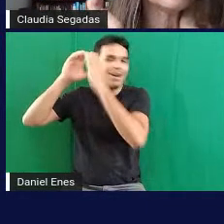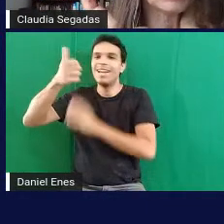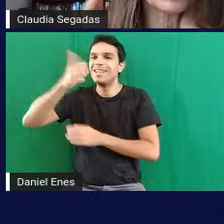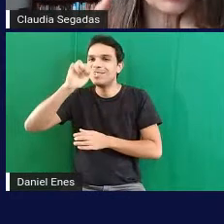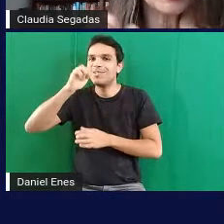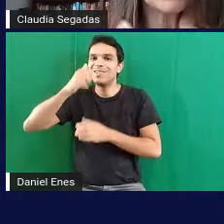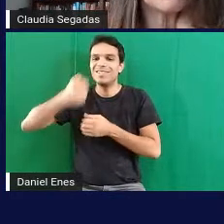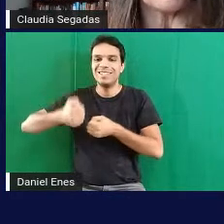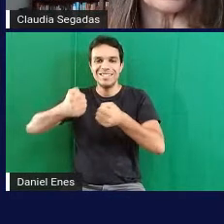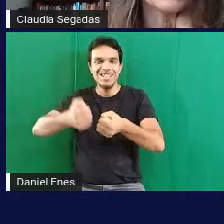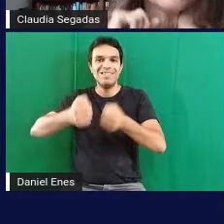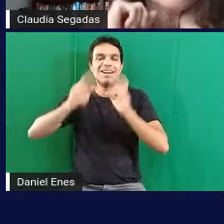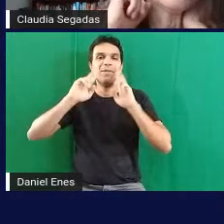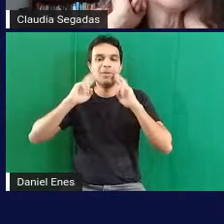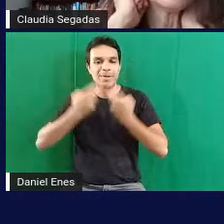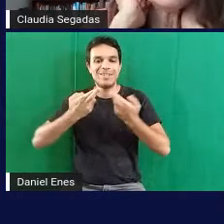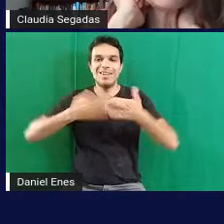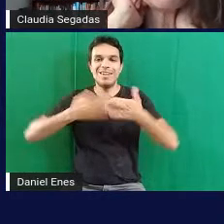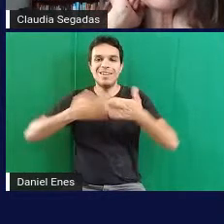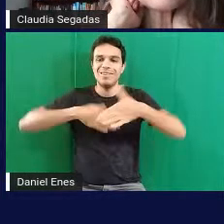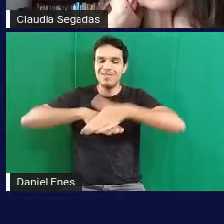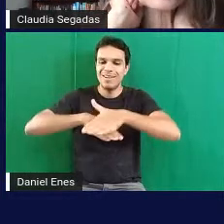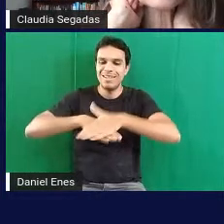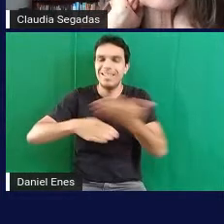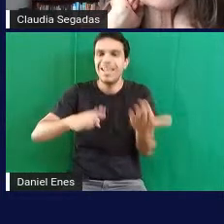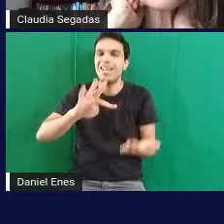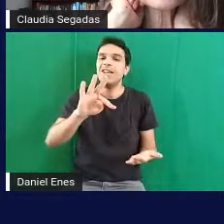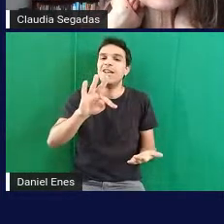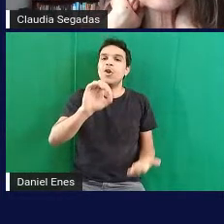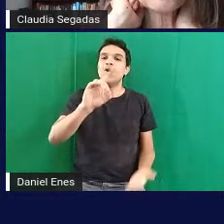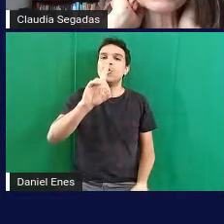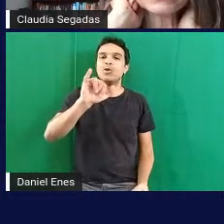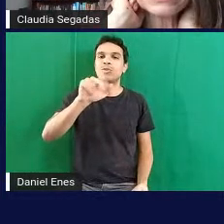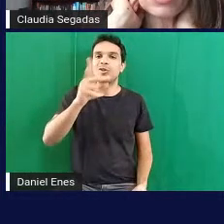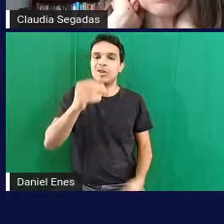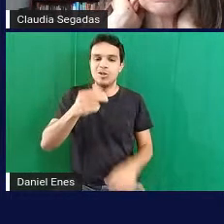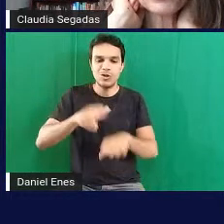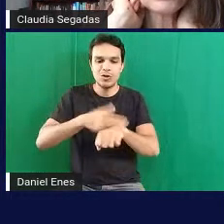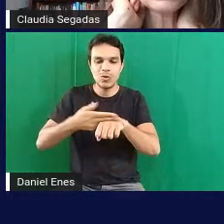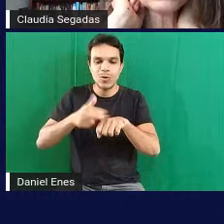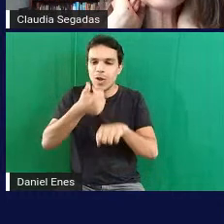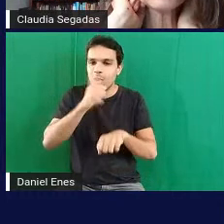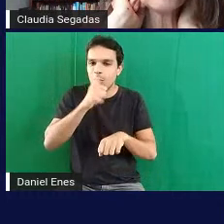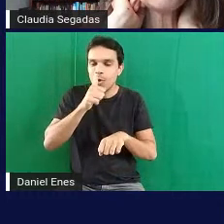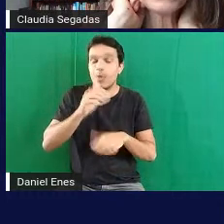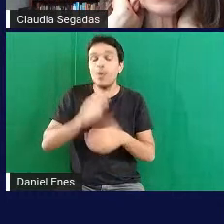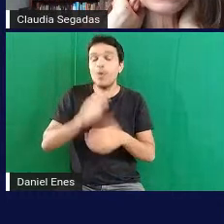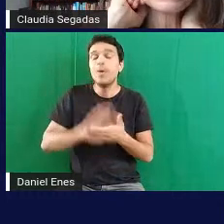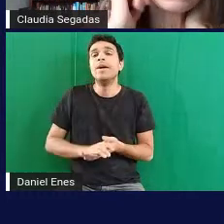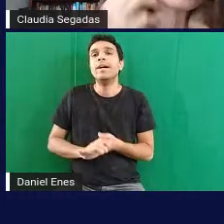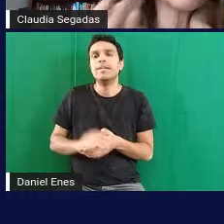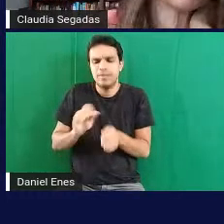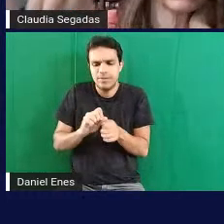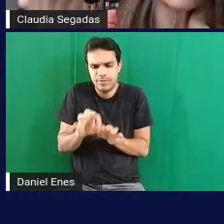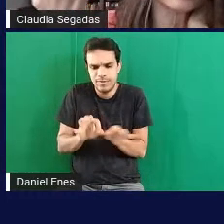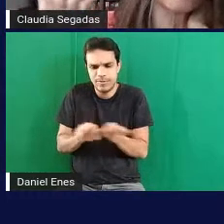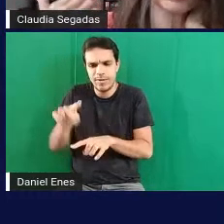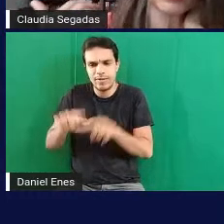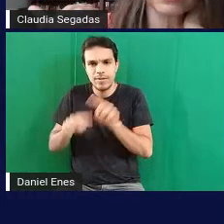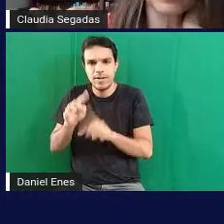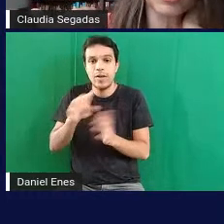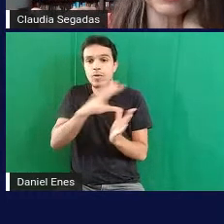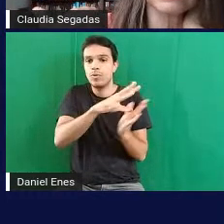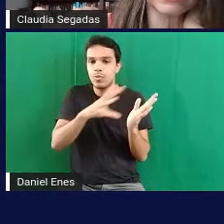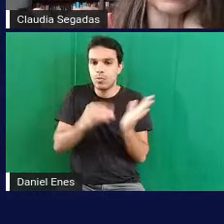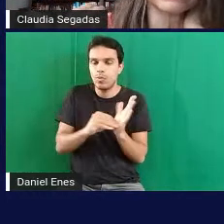e todinho e depois a gente confeccionou o material procurando copiar a atividade